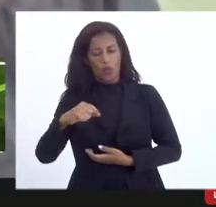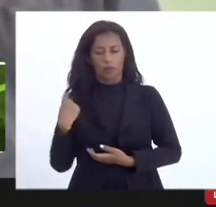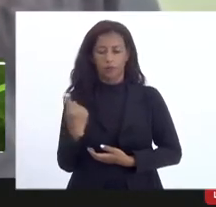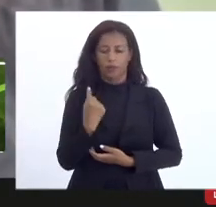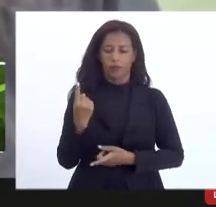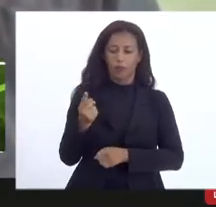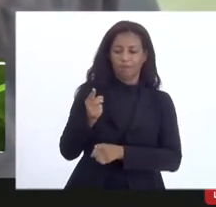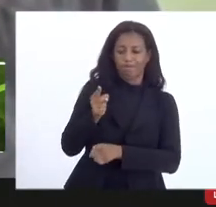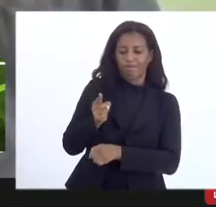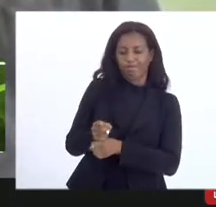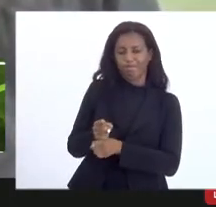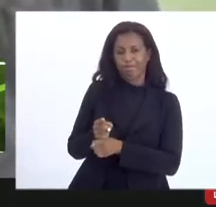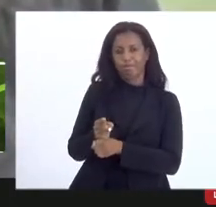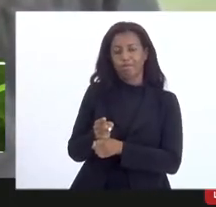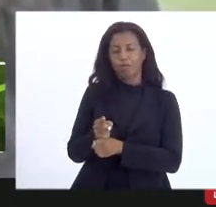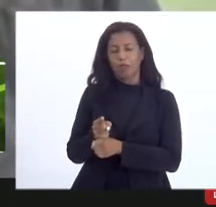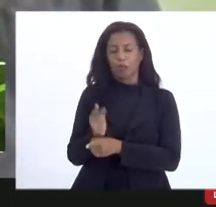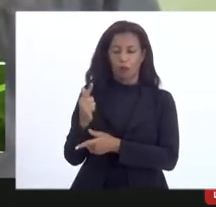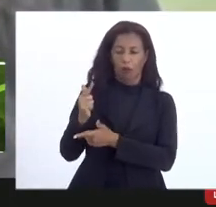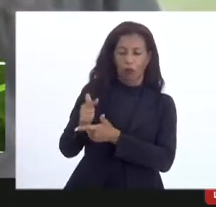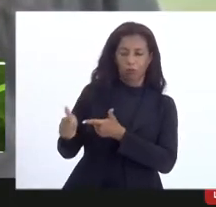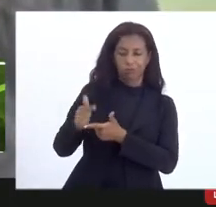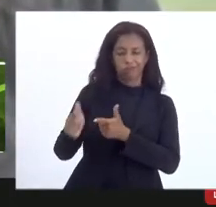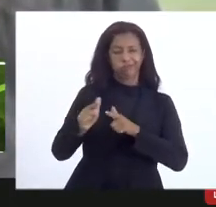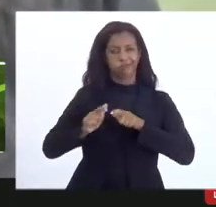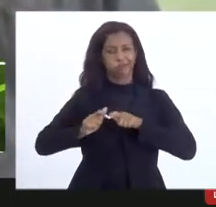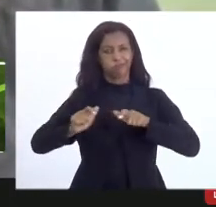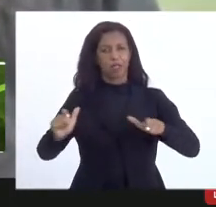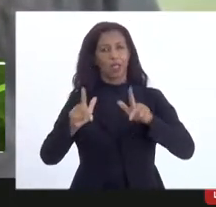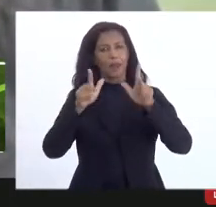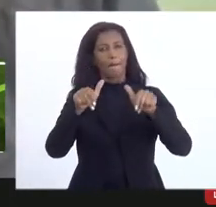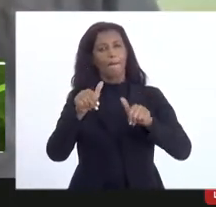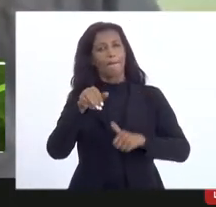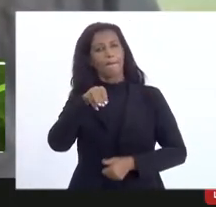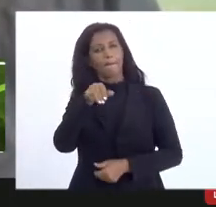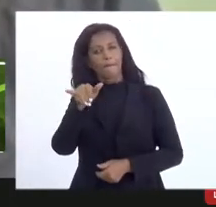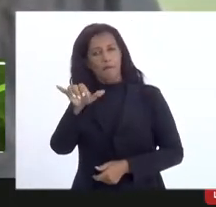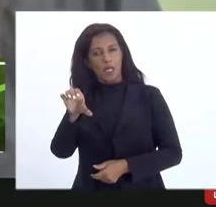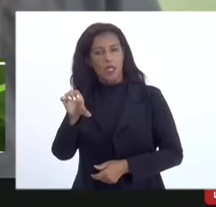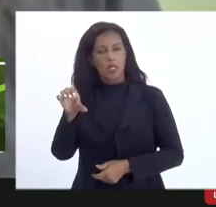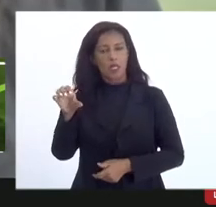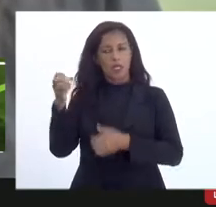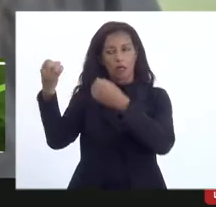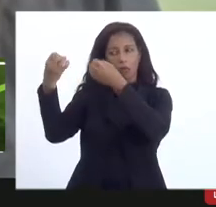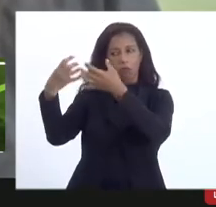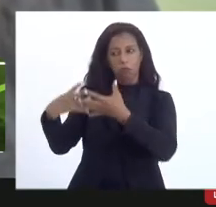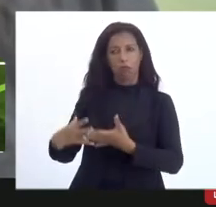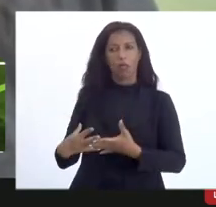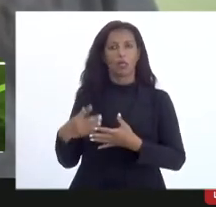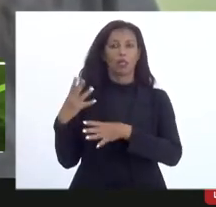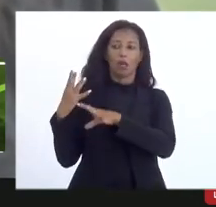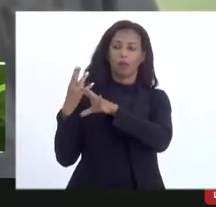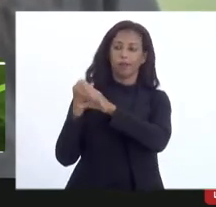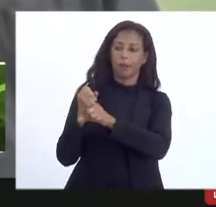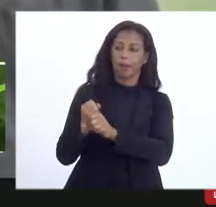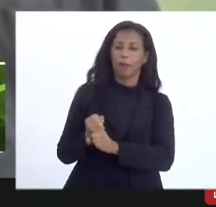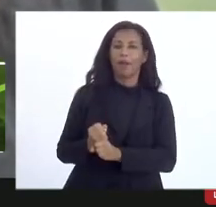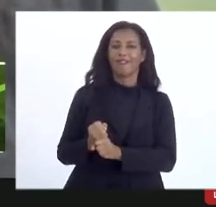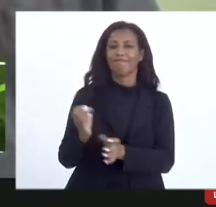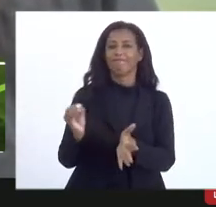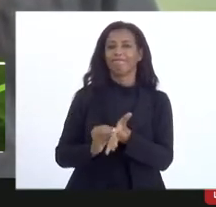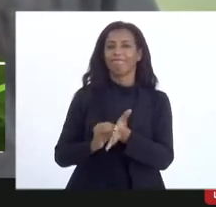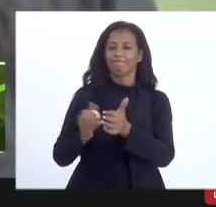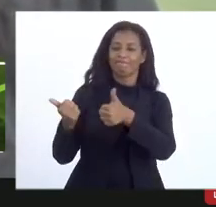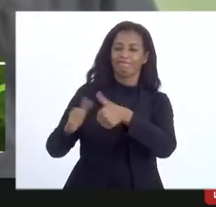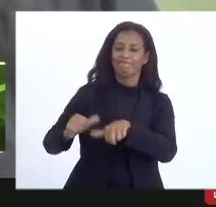passivo muito grande como o deputado Carlos Mink bem falou de prestação de contas sem ser analisada.